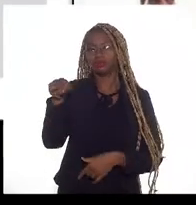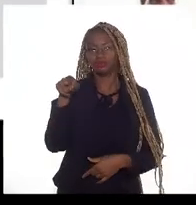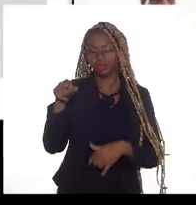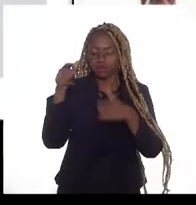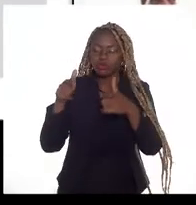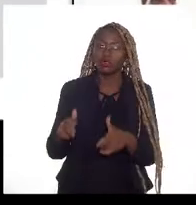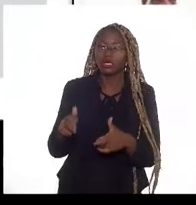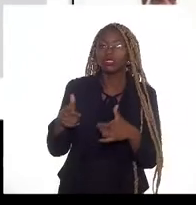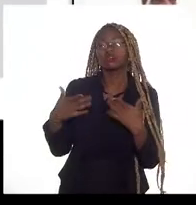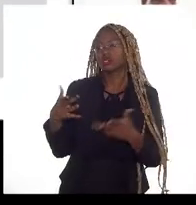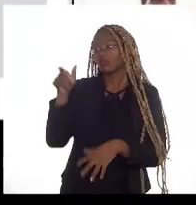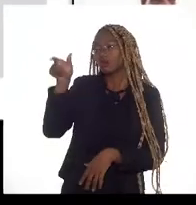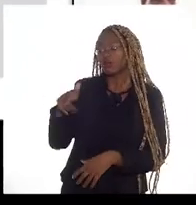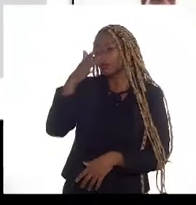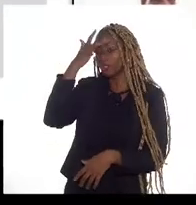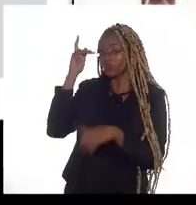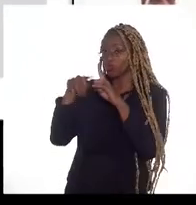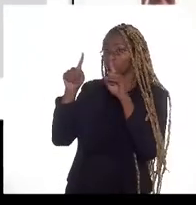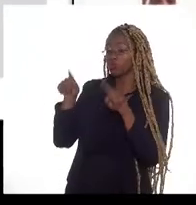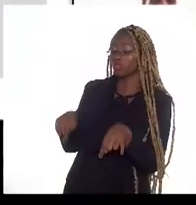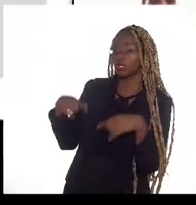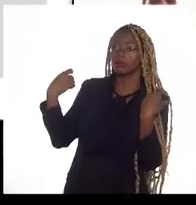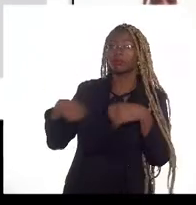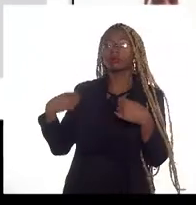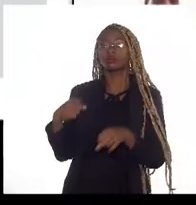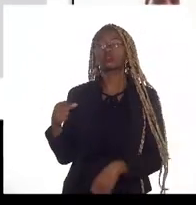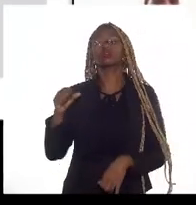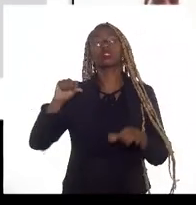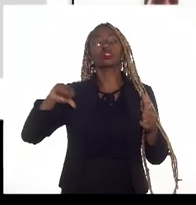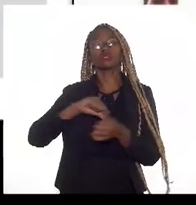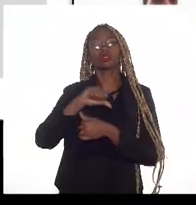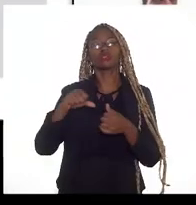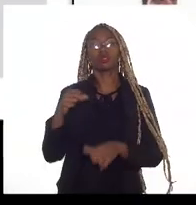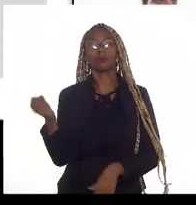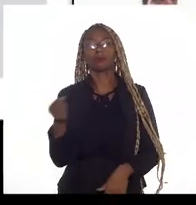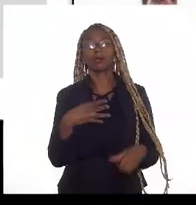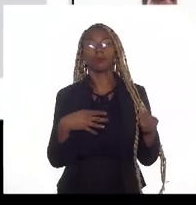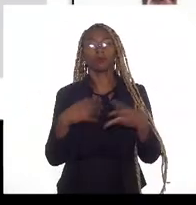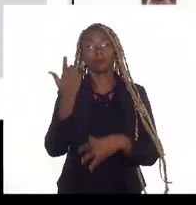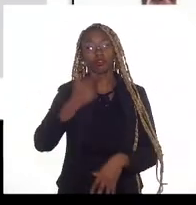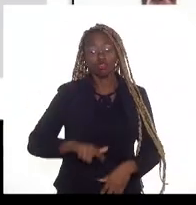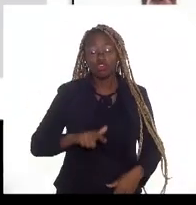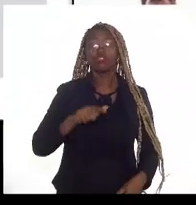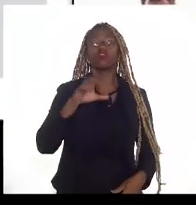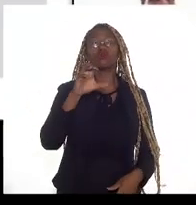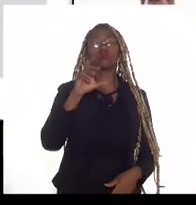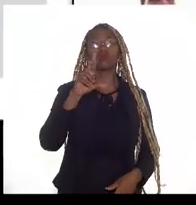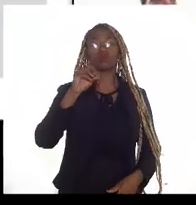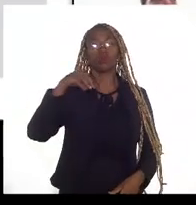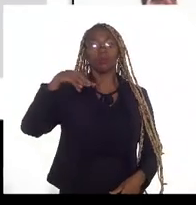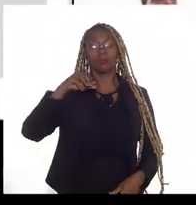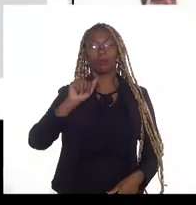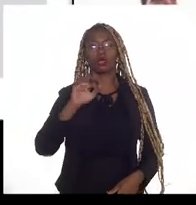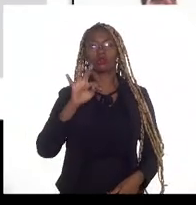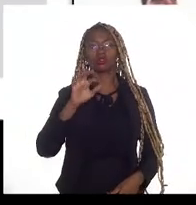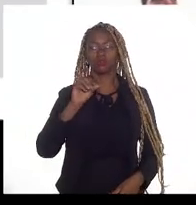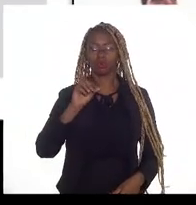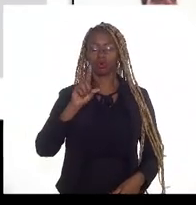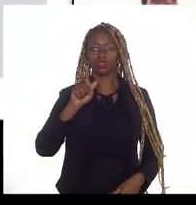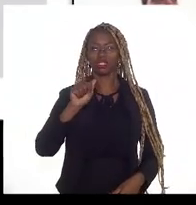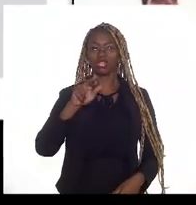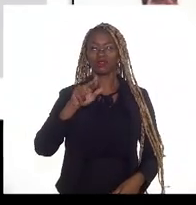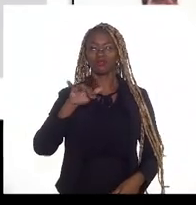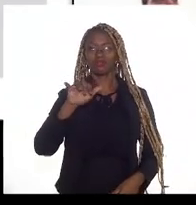operador necessita atualizar a sua cromatografia, ou seja, redefinir a qualidade do